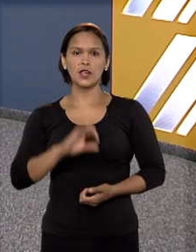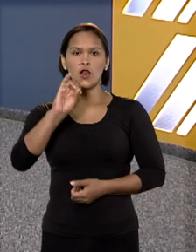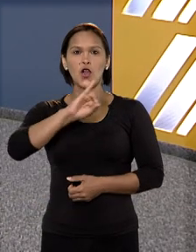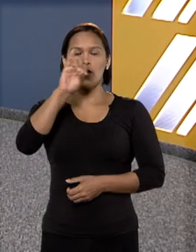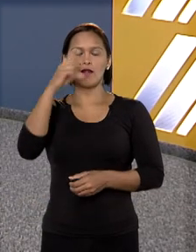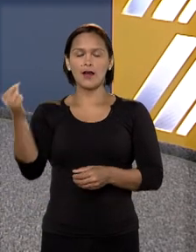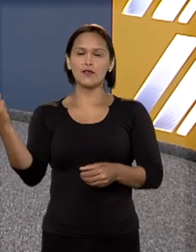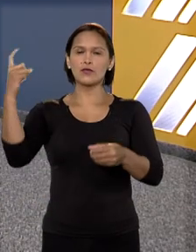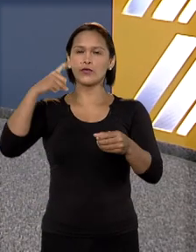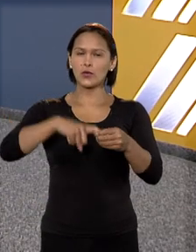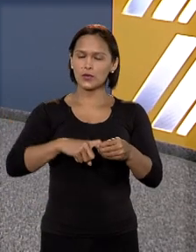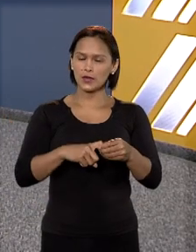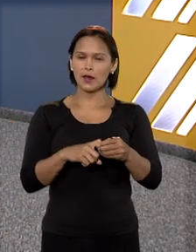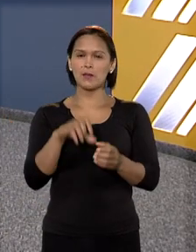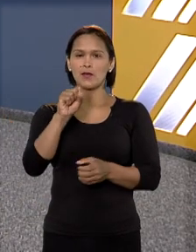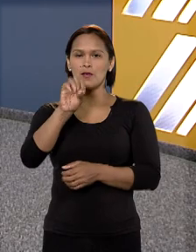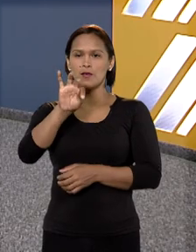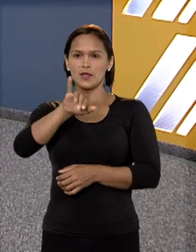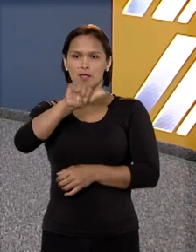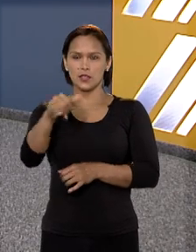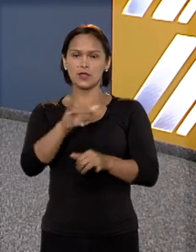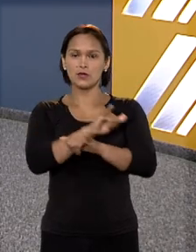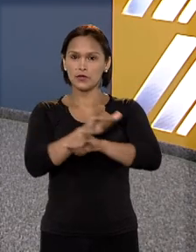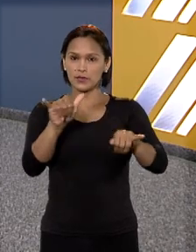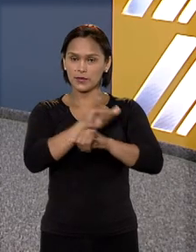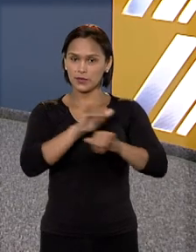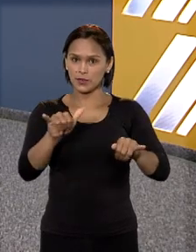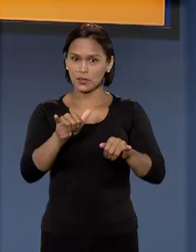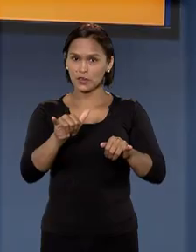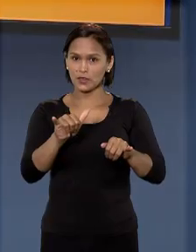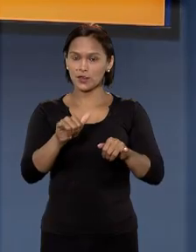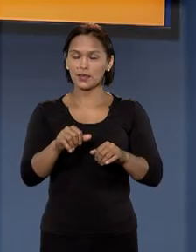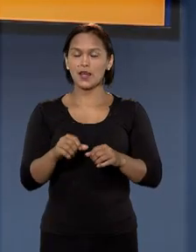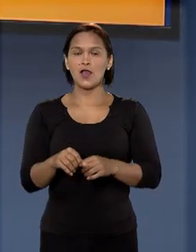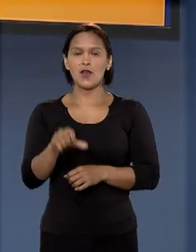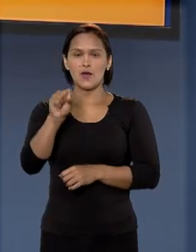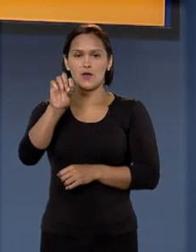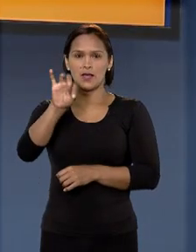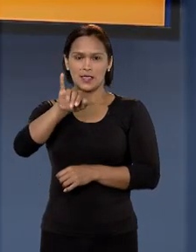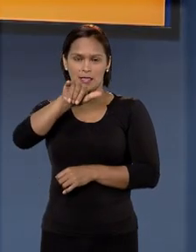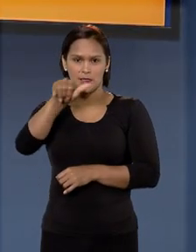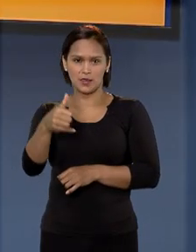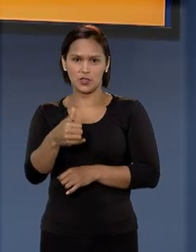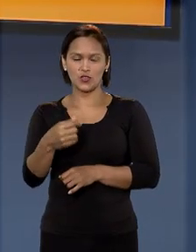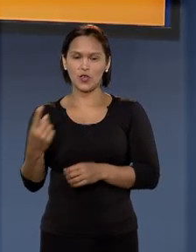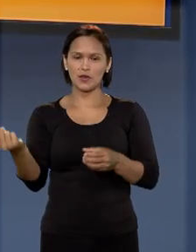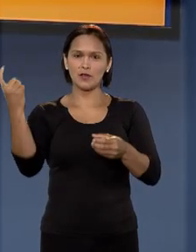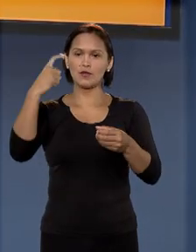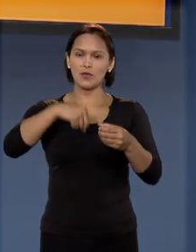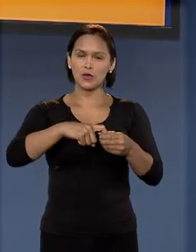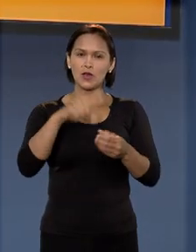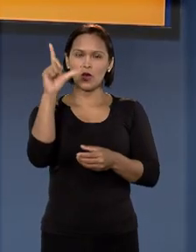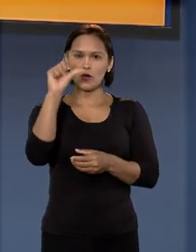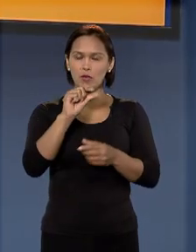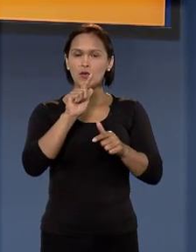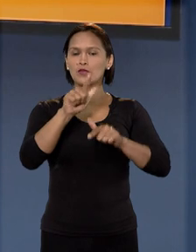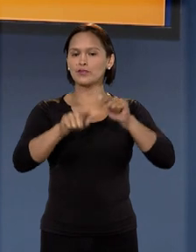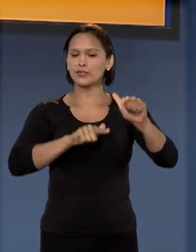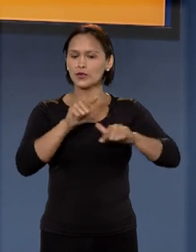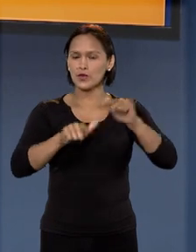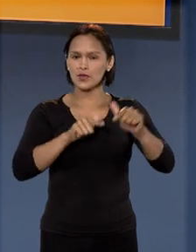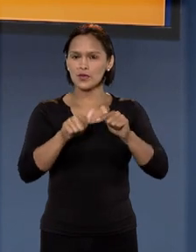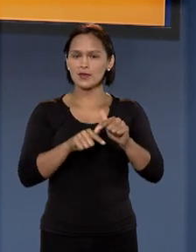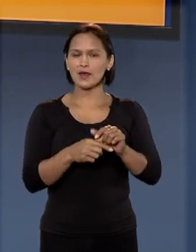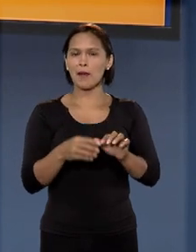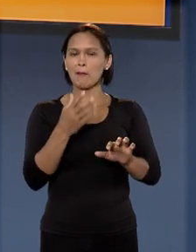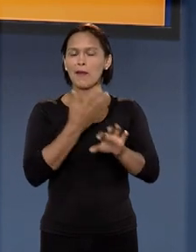Olá, estamos de volta com o STJ Notícias. O Superior Tribunal de Justiça está retomando aos poucos as